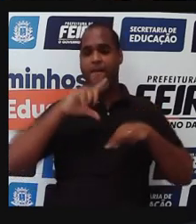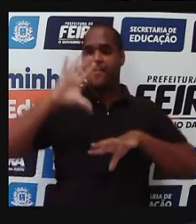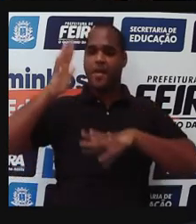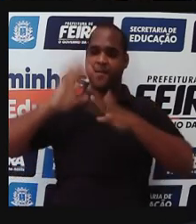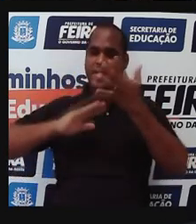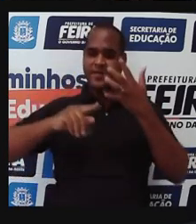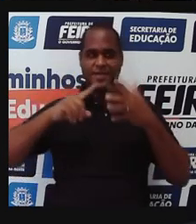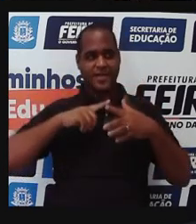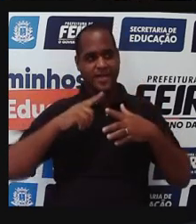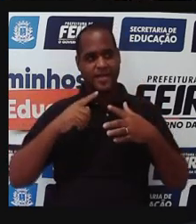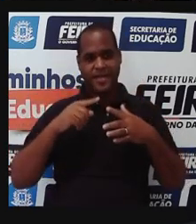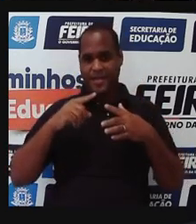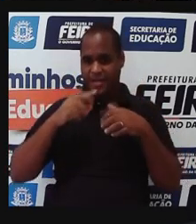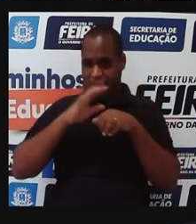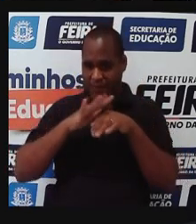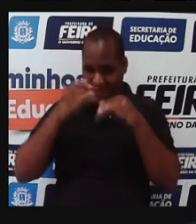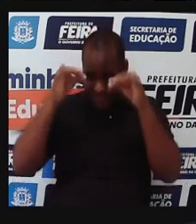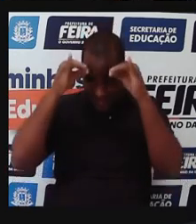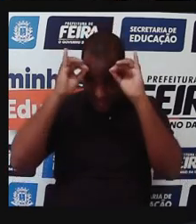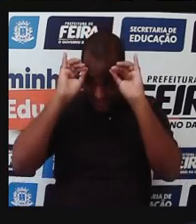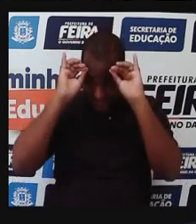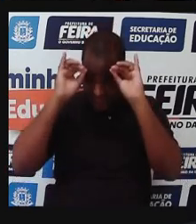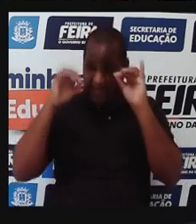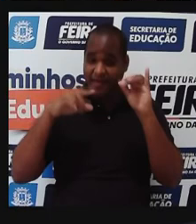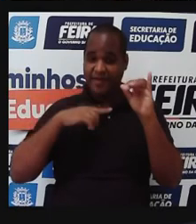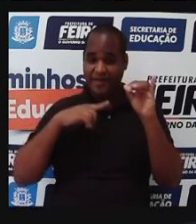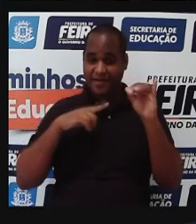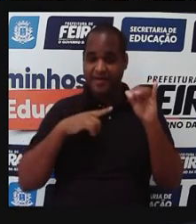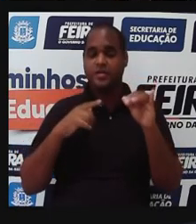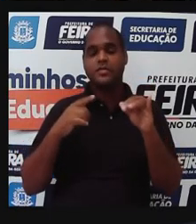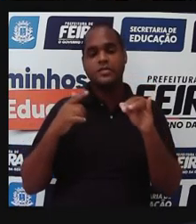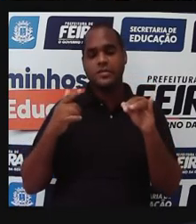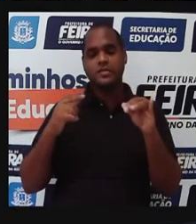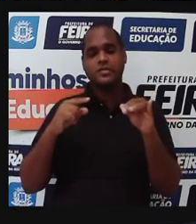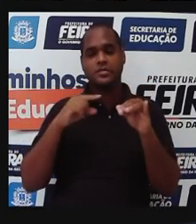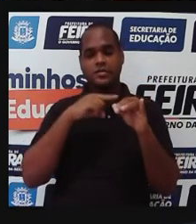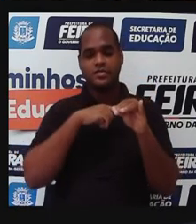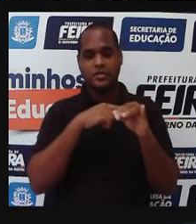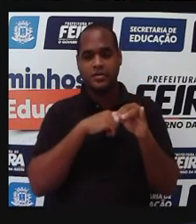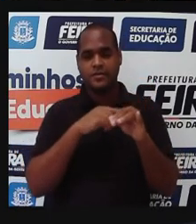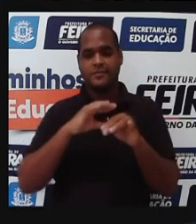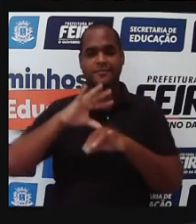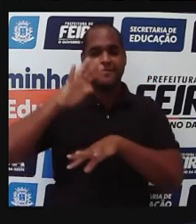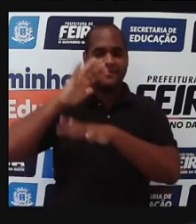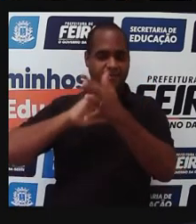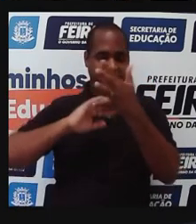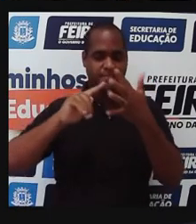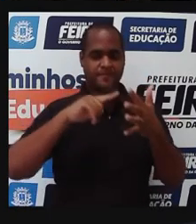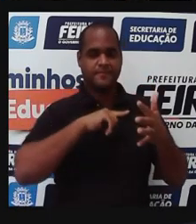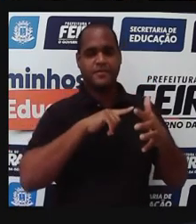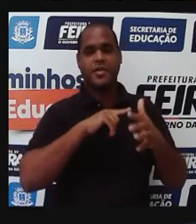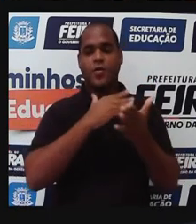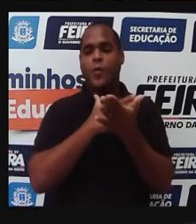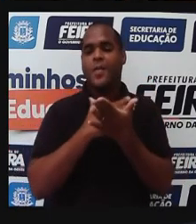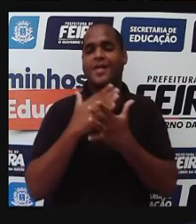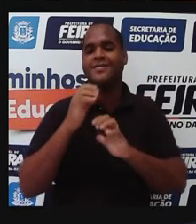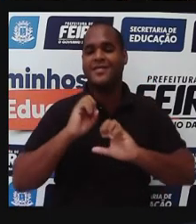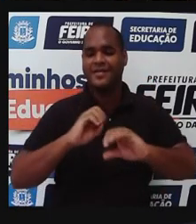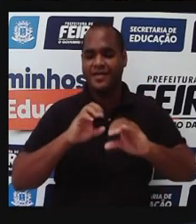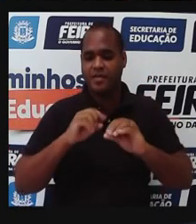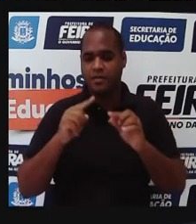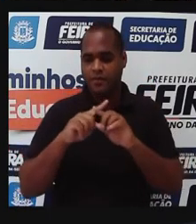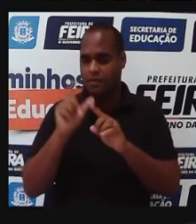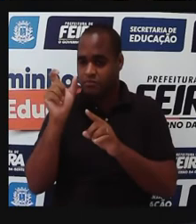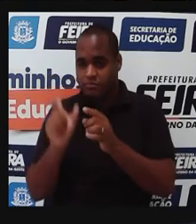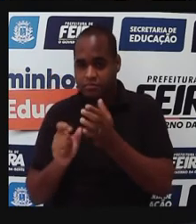né? A doença da vaca louca, que atinge, né, o gado, como a gente viu lá no início da nossa aula, né, naquela